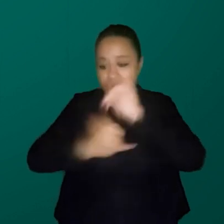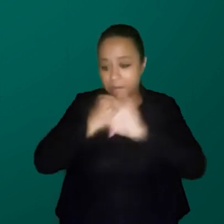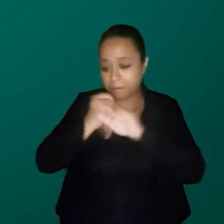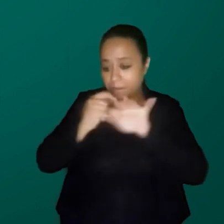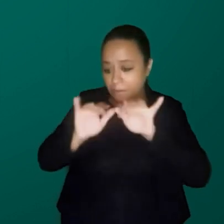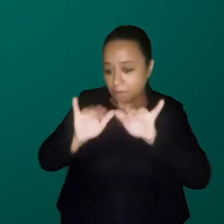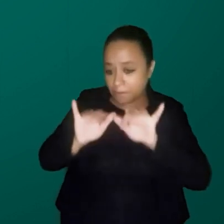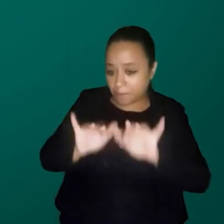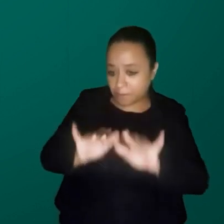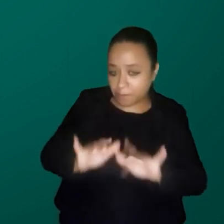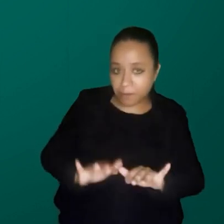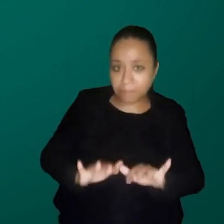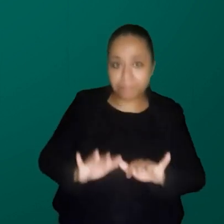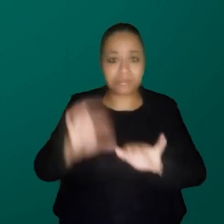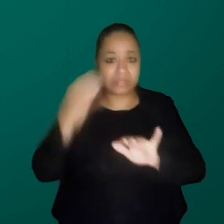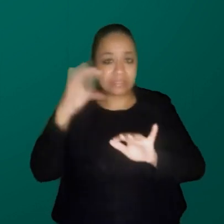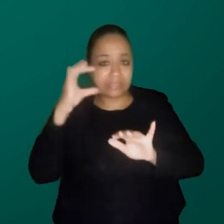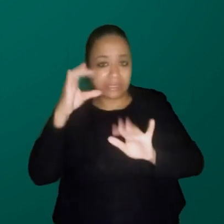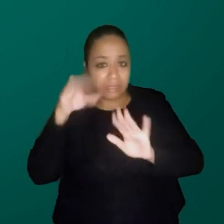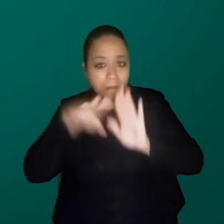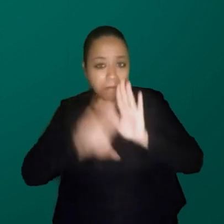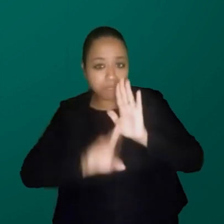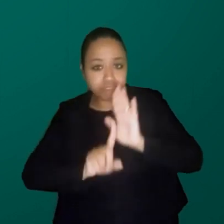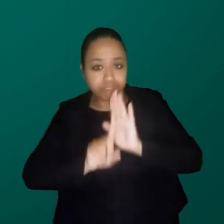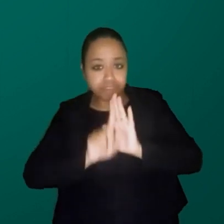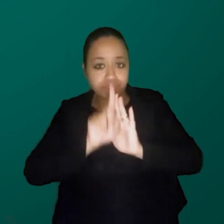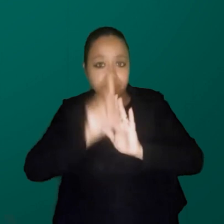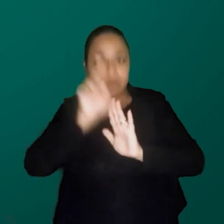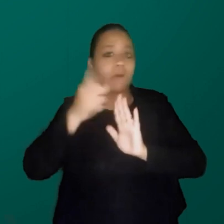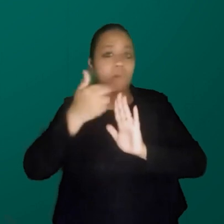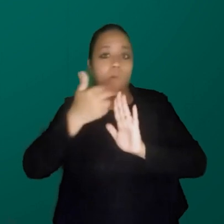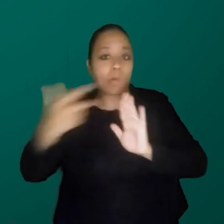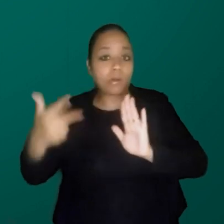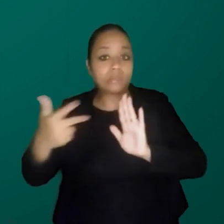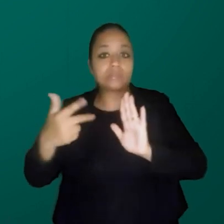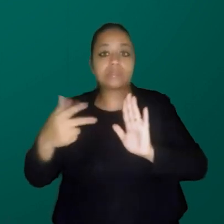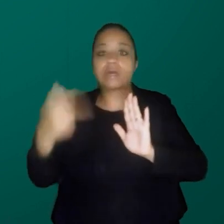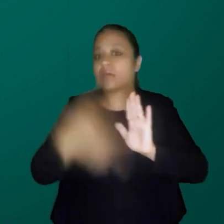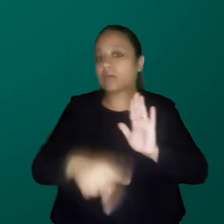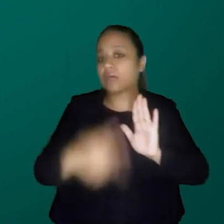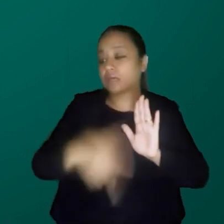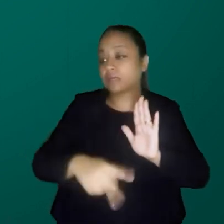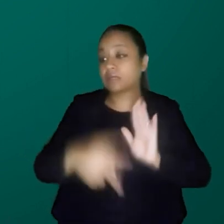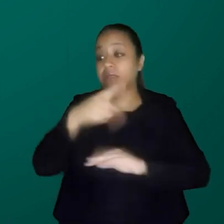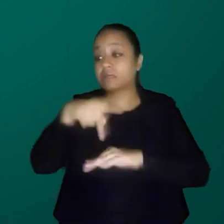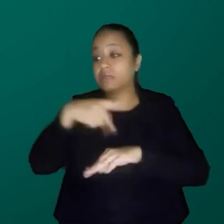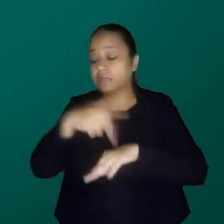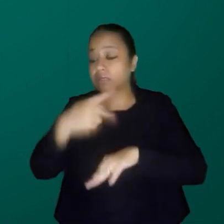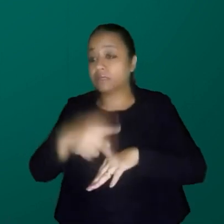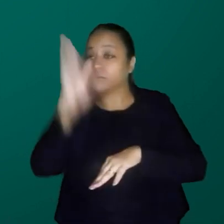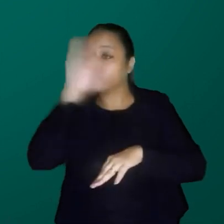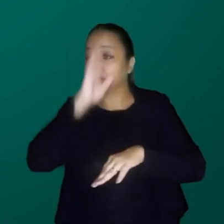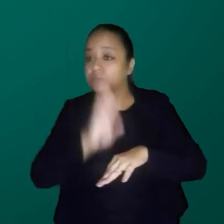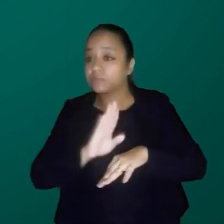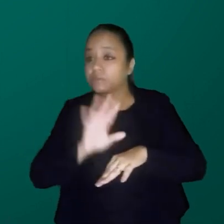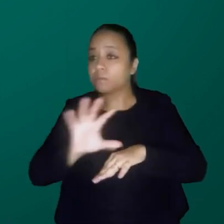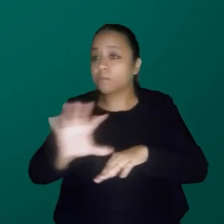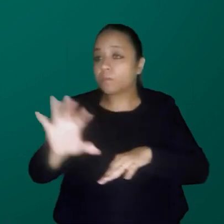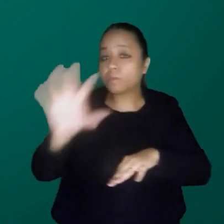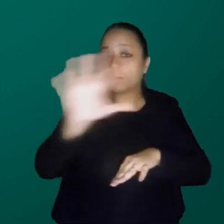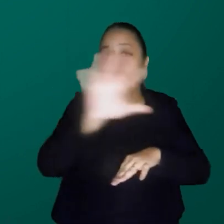topo, topo, topo da ciência, é isso que vai ver. Quando eu olho para o Brasil, e agora vou olhar todas as áreas do